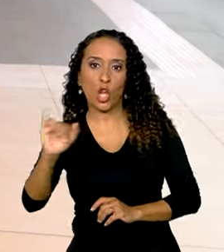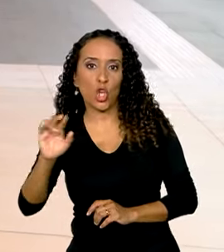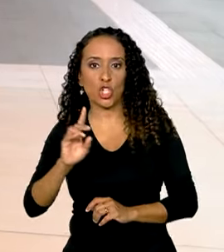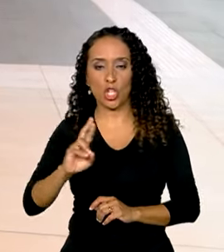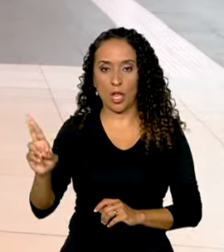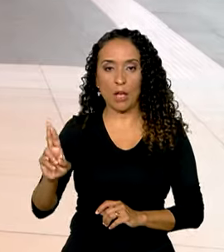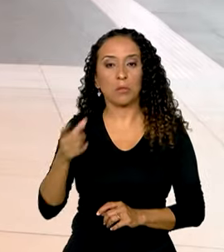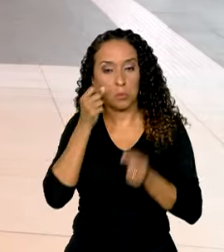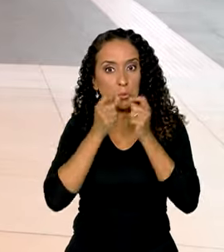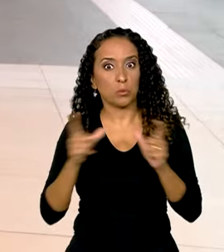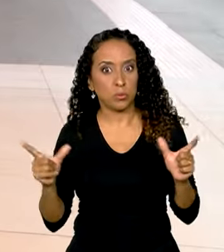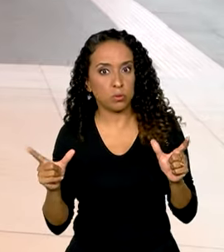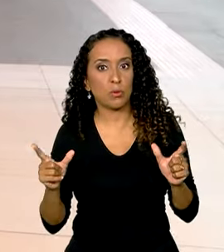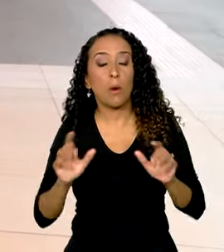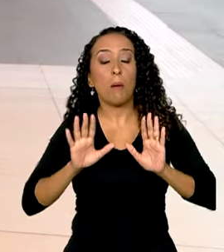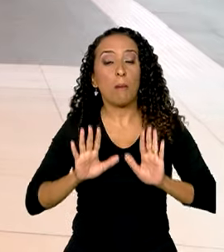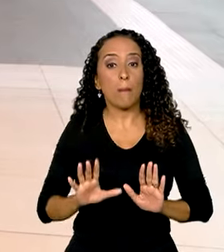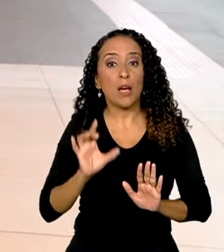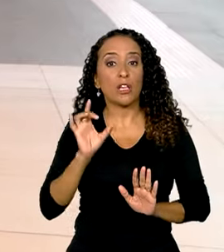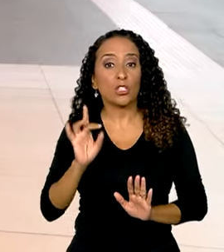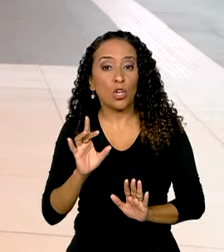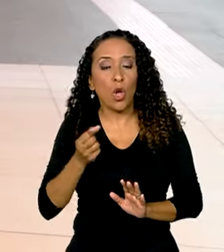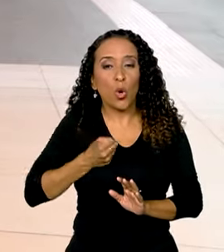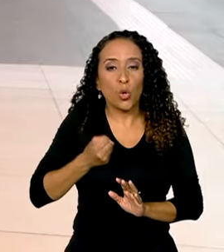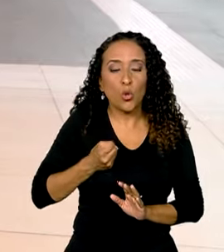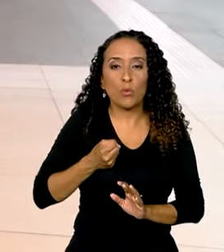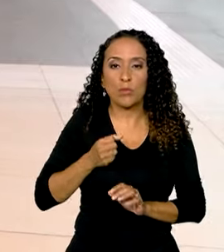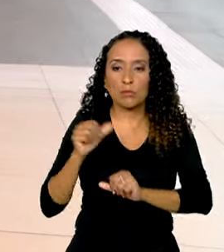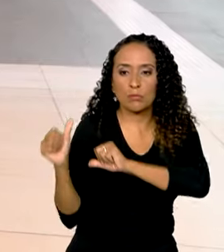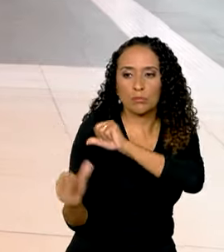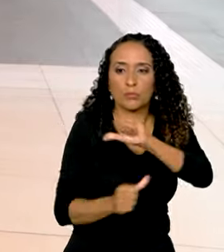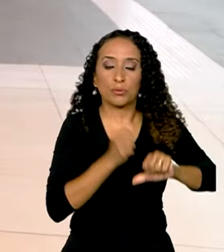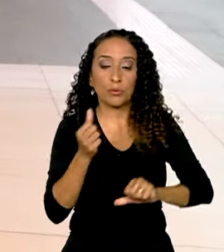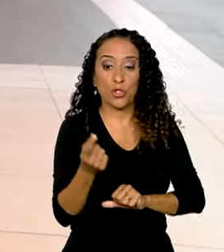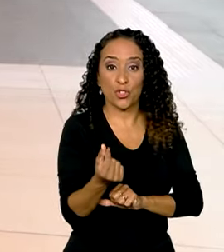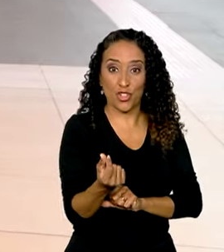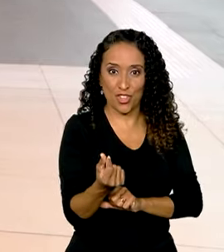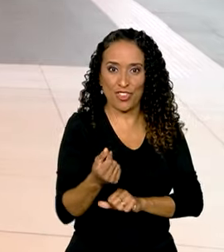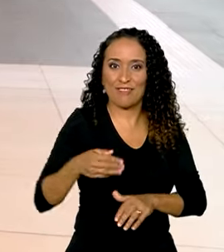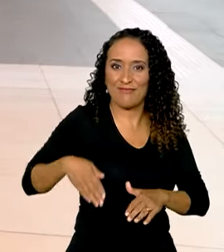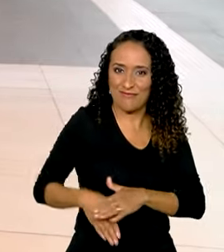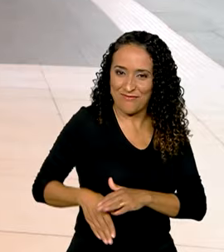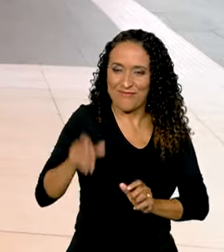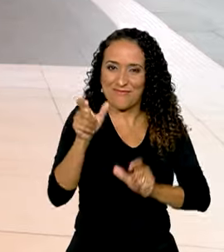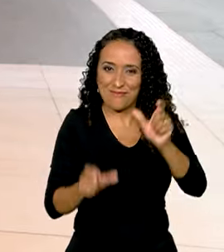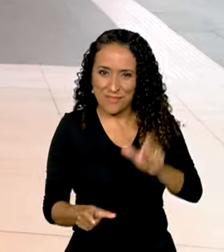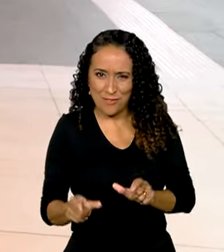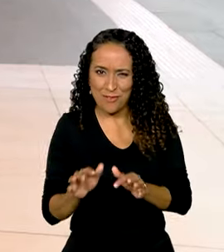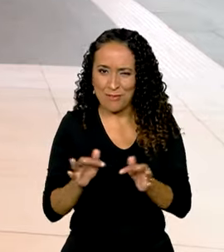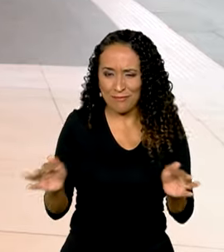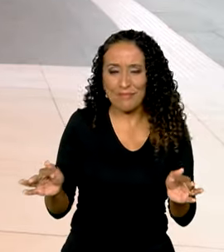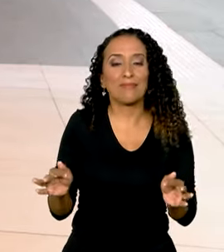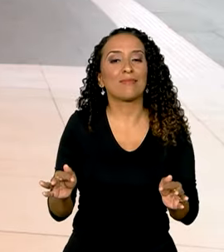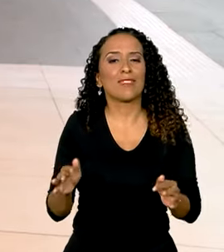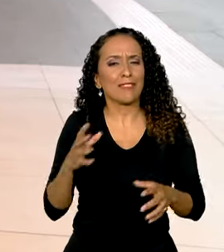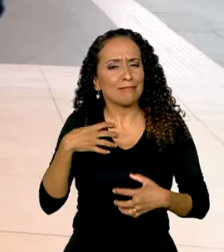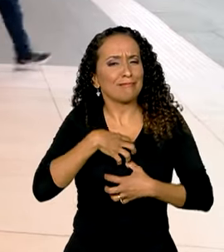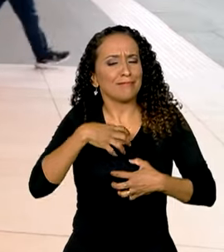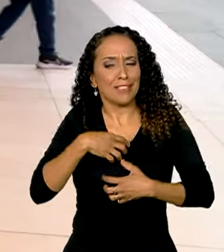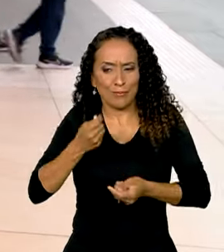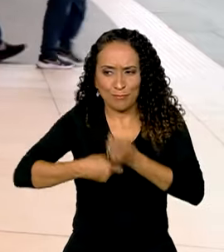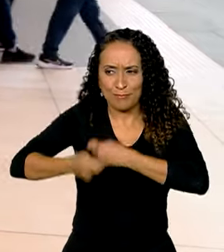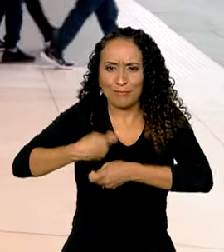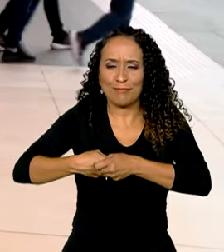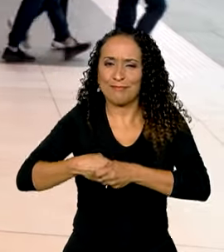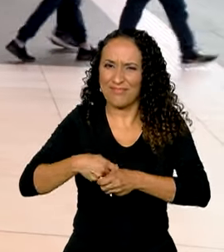um valor que impressiona, não é? Mas só quando esses números se transformam em dinheiro no bolso das pessoas comuns, é que a gente sente que a economia está de